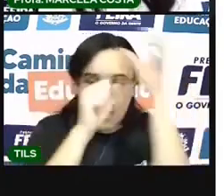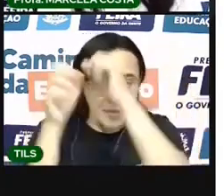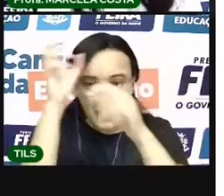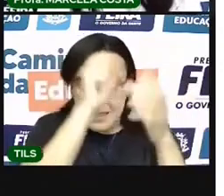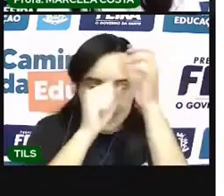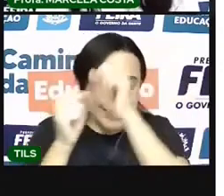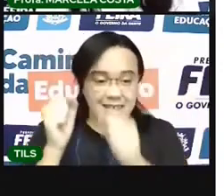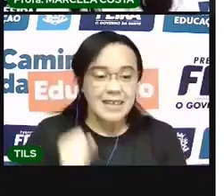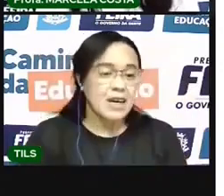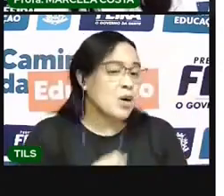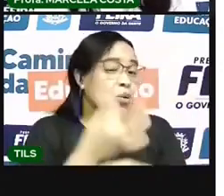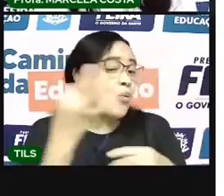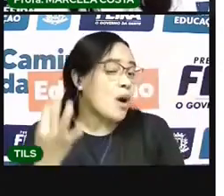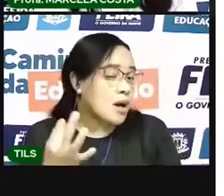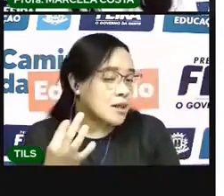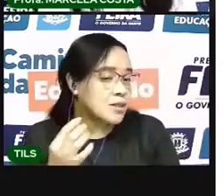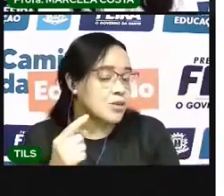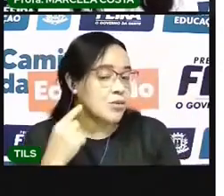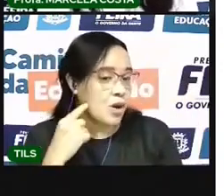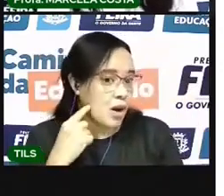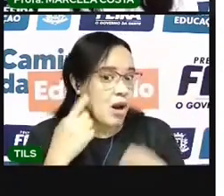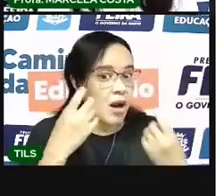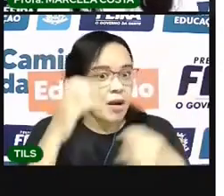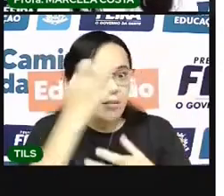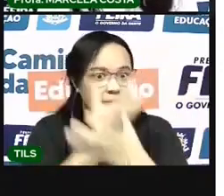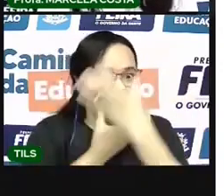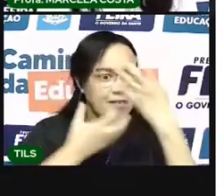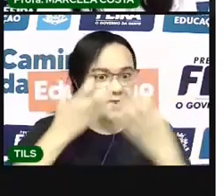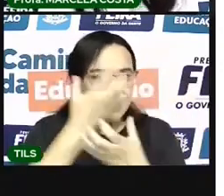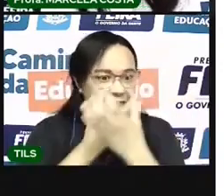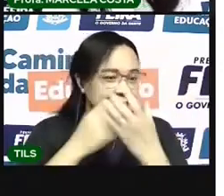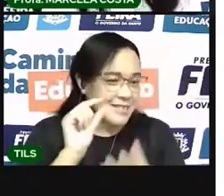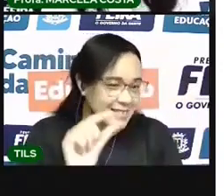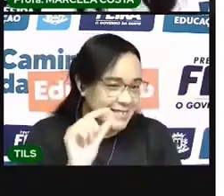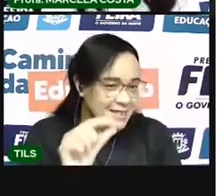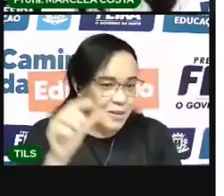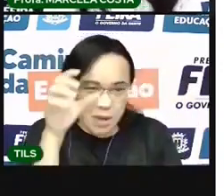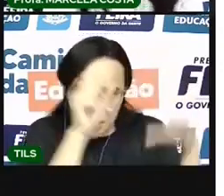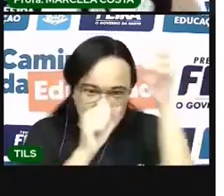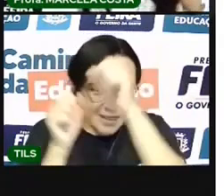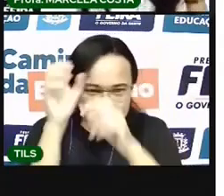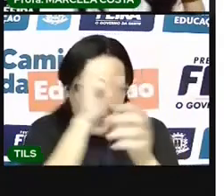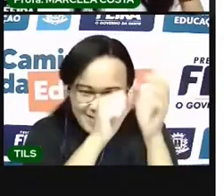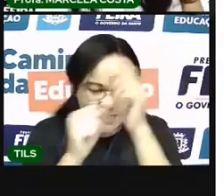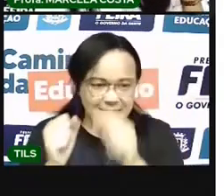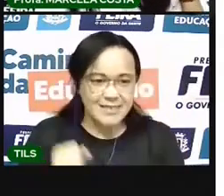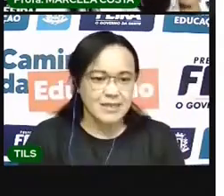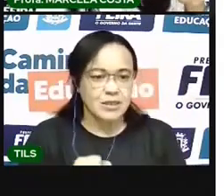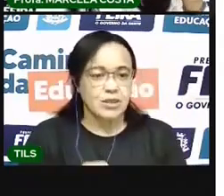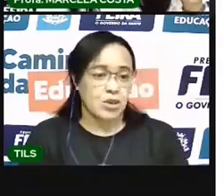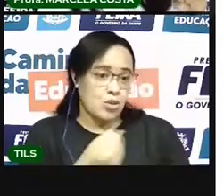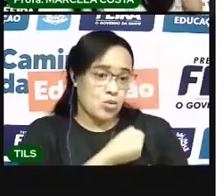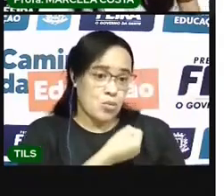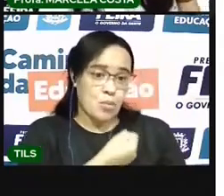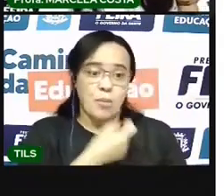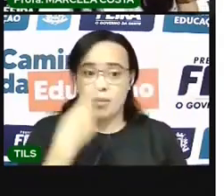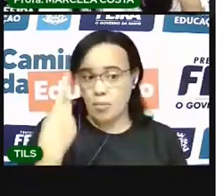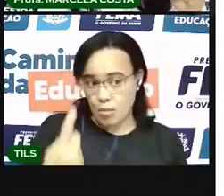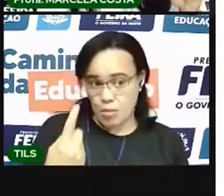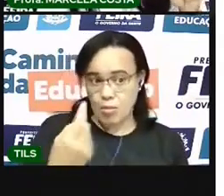Vou cantar só um pedacinho para vocês aprenderem. Ó. É assim. Número 1.